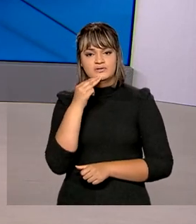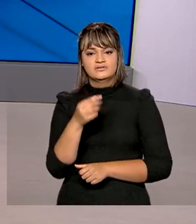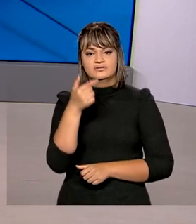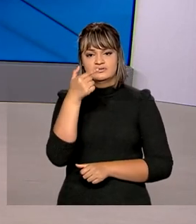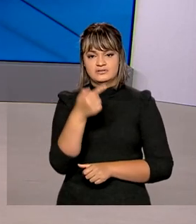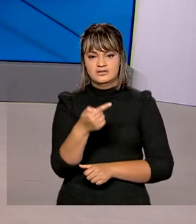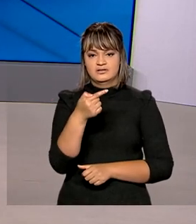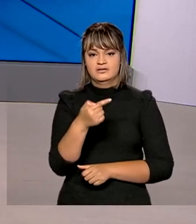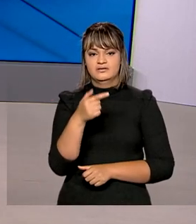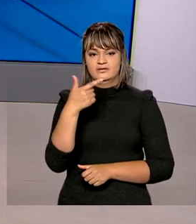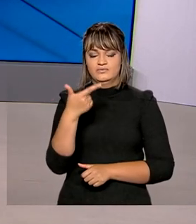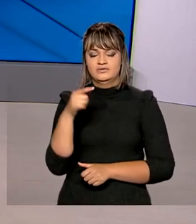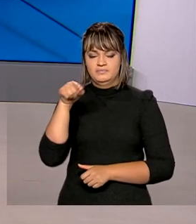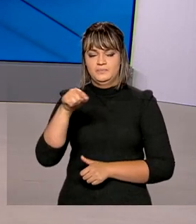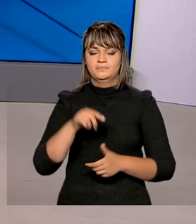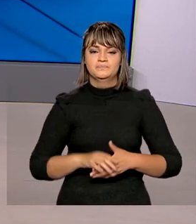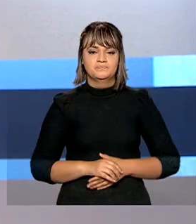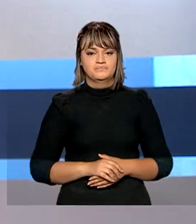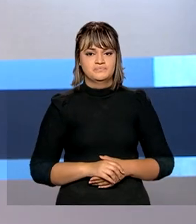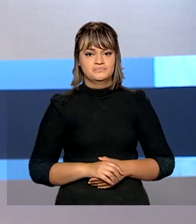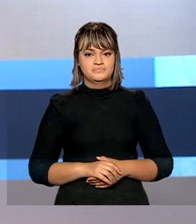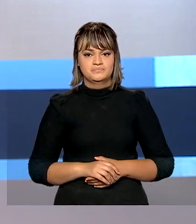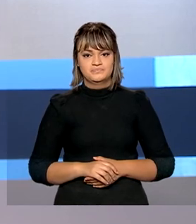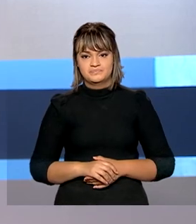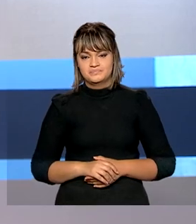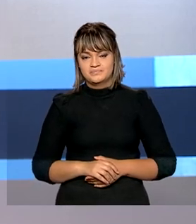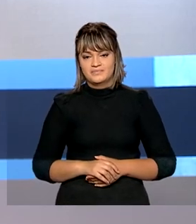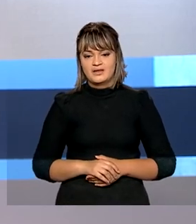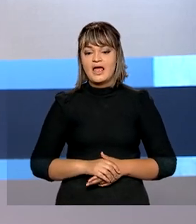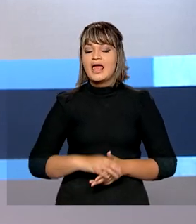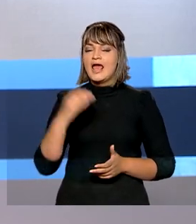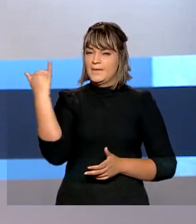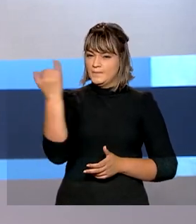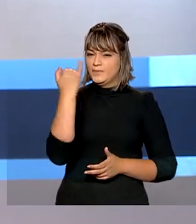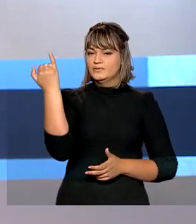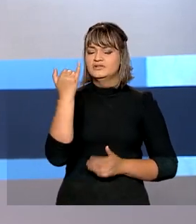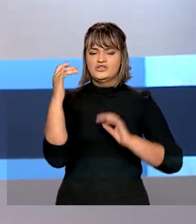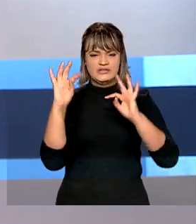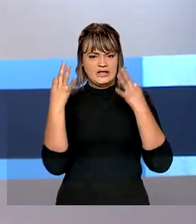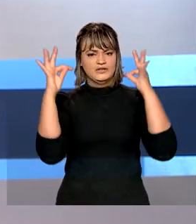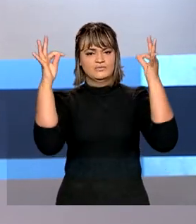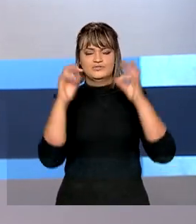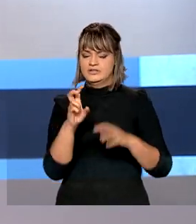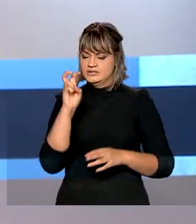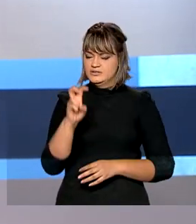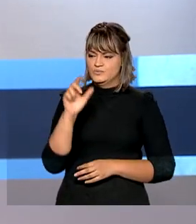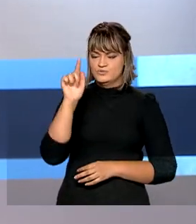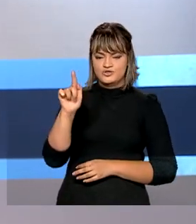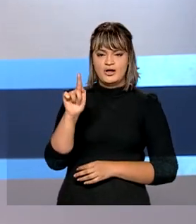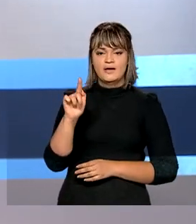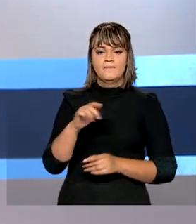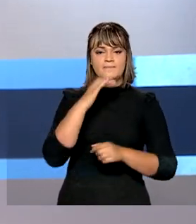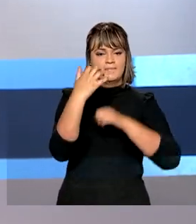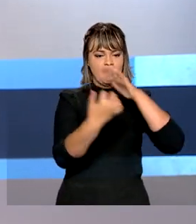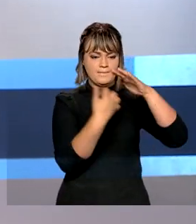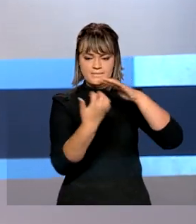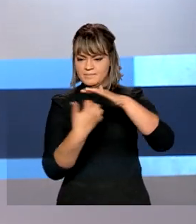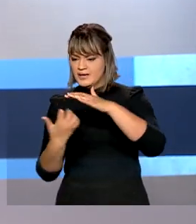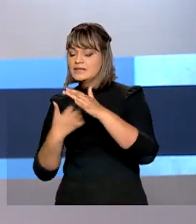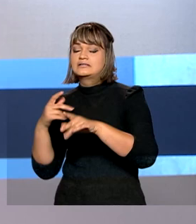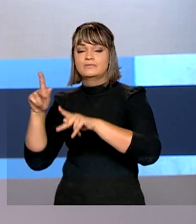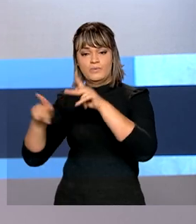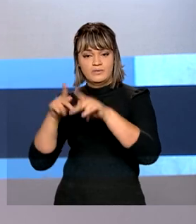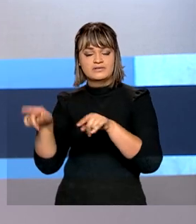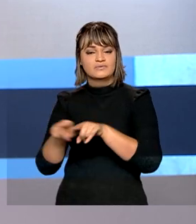milhões, 72 mil. A importância da tecnologia 5G para as empresas e para a